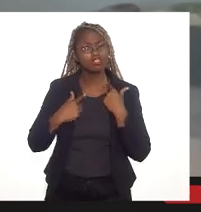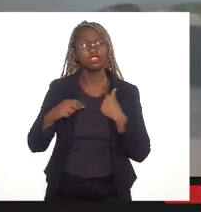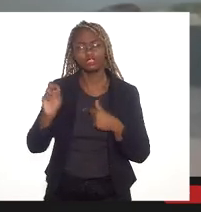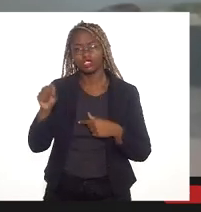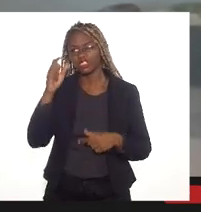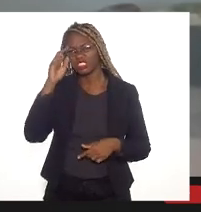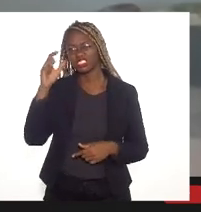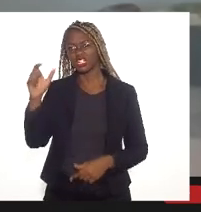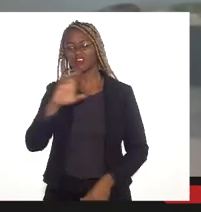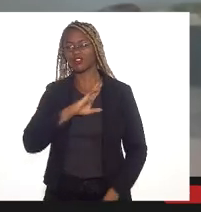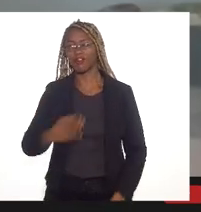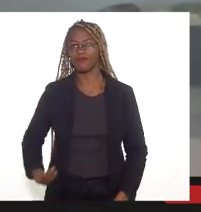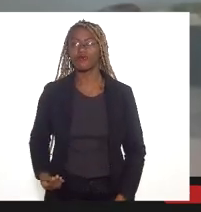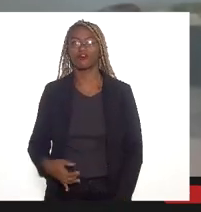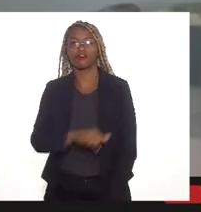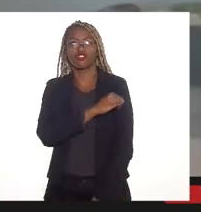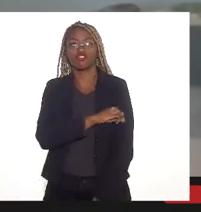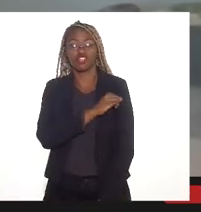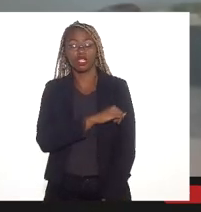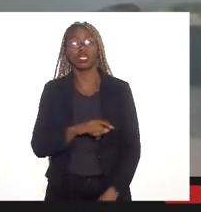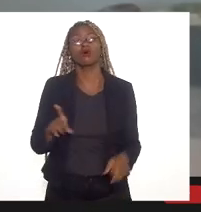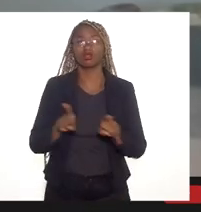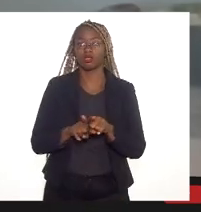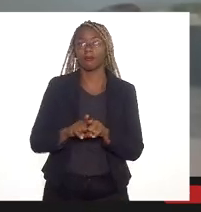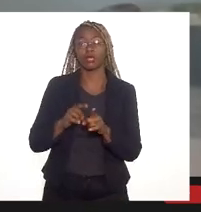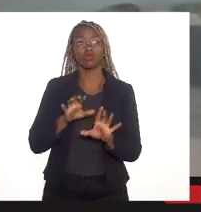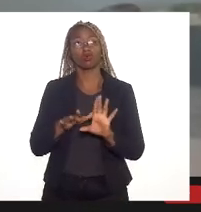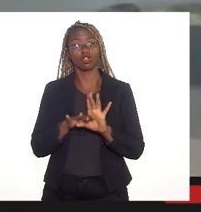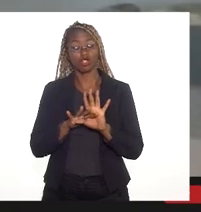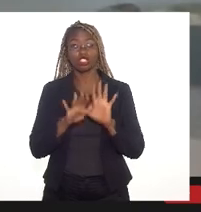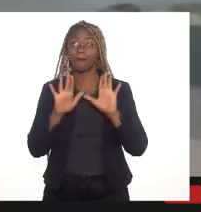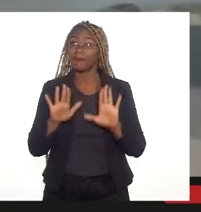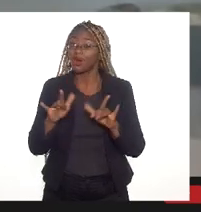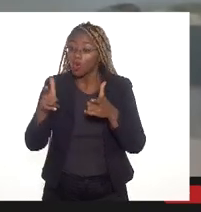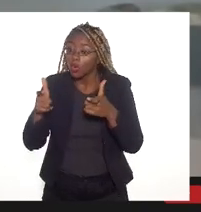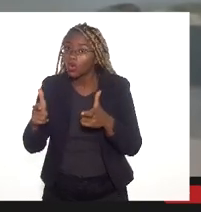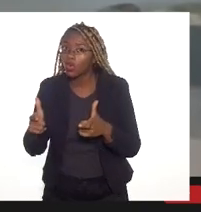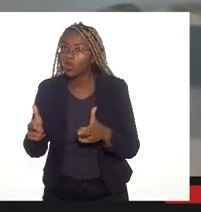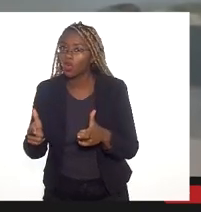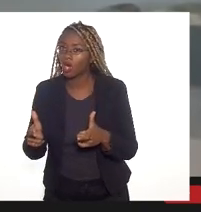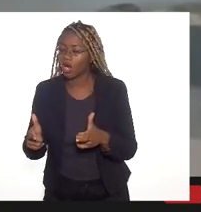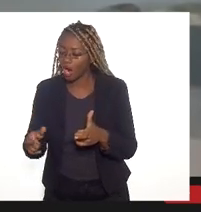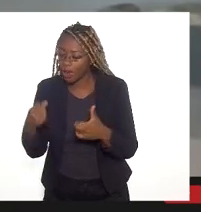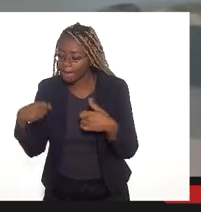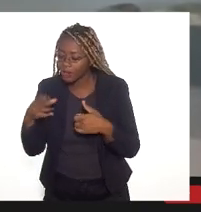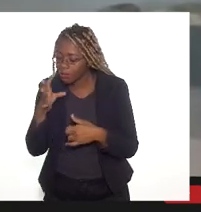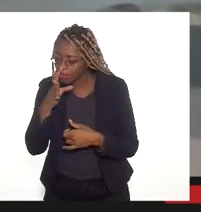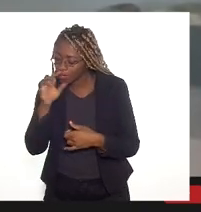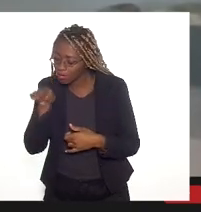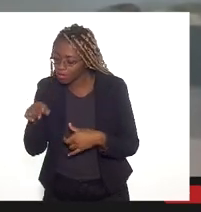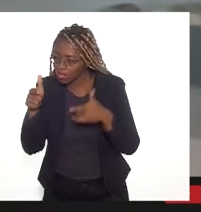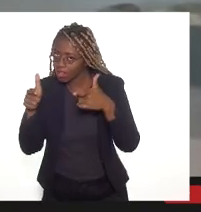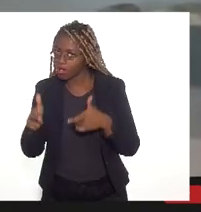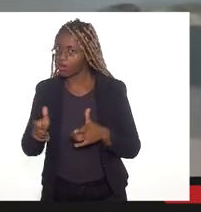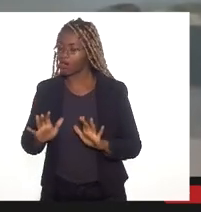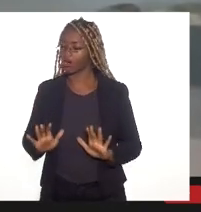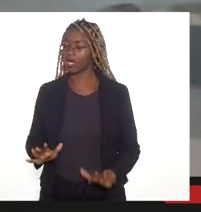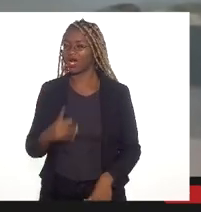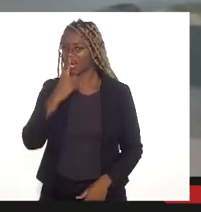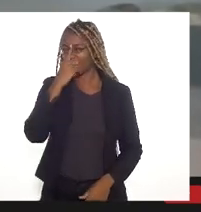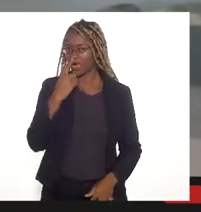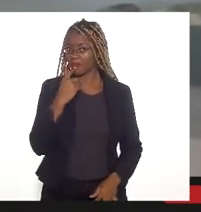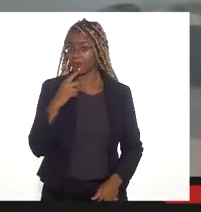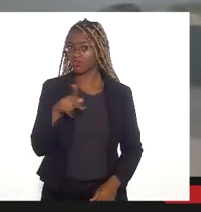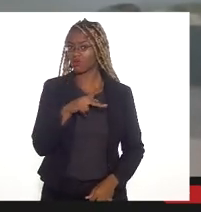para o governo, para o estado do Rio de Janeiro, mas vamos ver este local. Este local, as imagens que o Sebastião